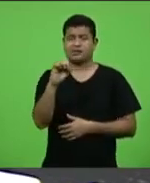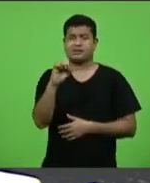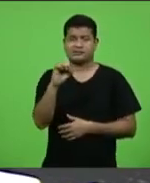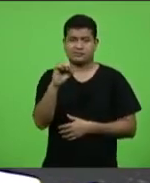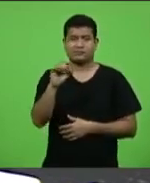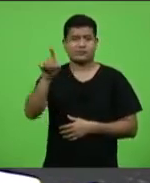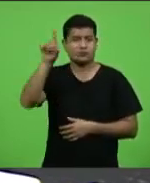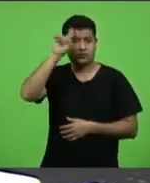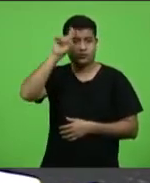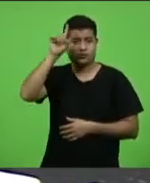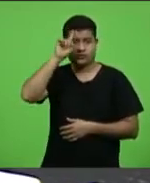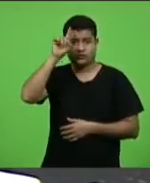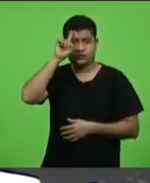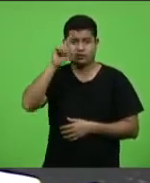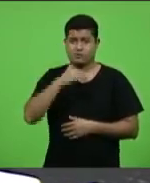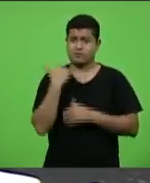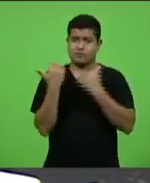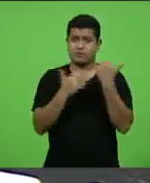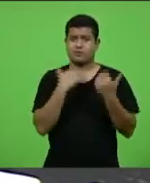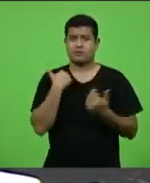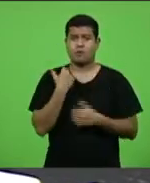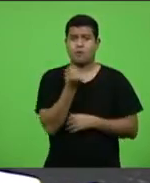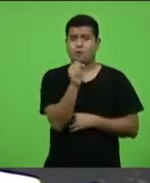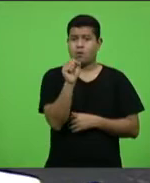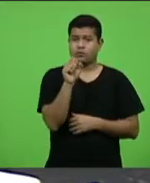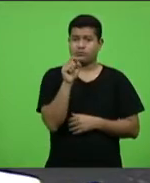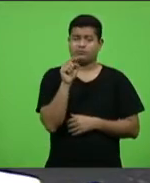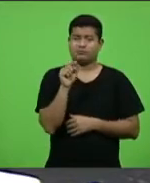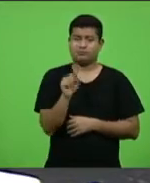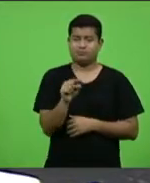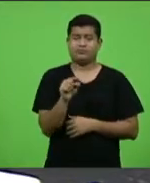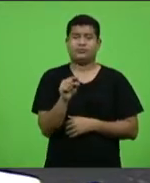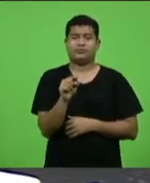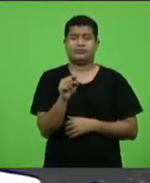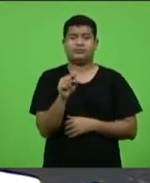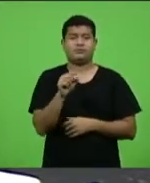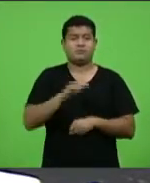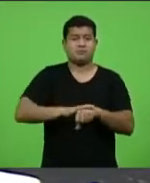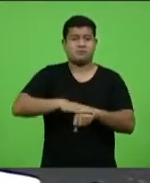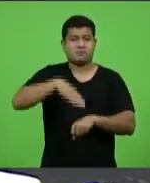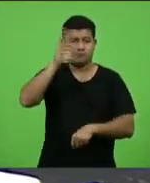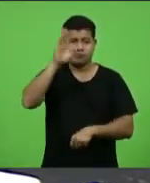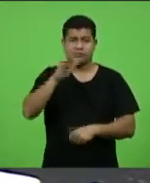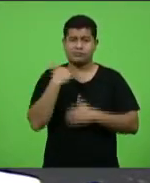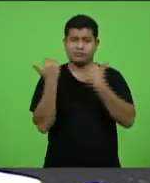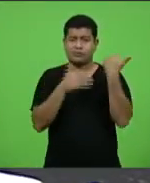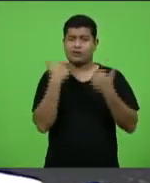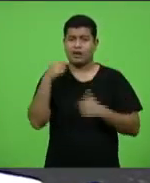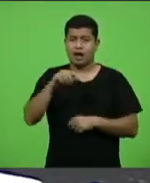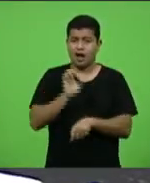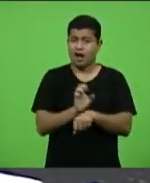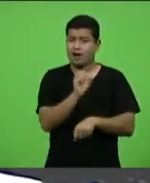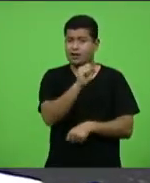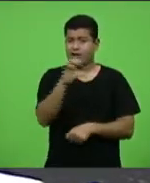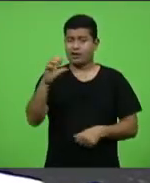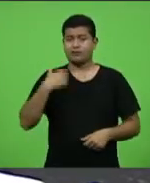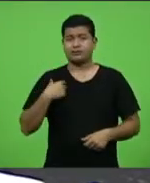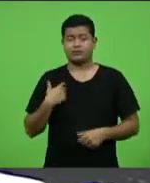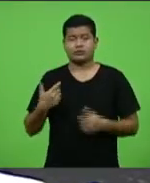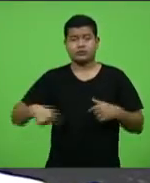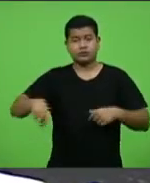8.277 mortes no nosso Estado. Quando a gente acompanha os meios